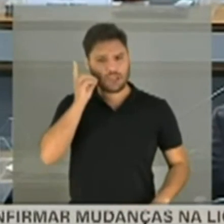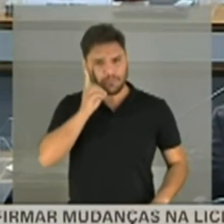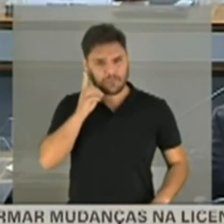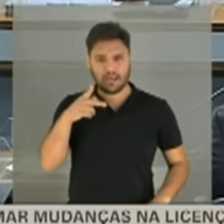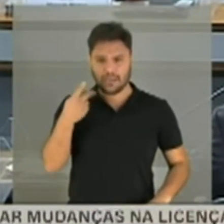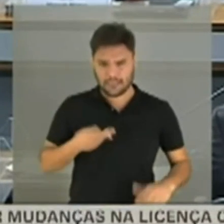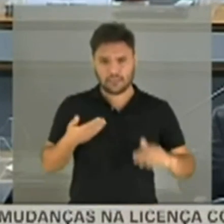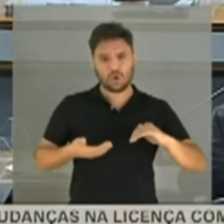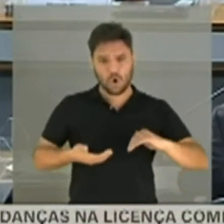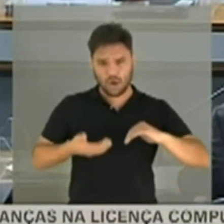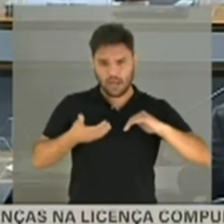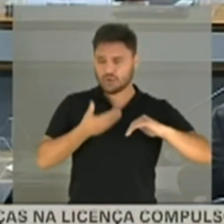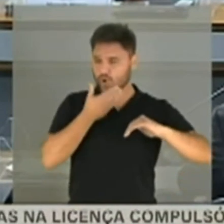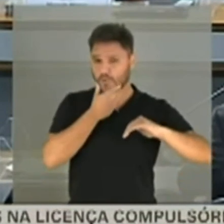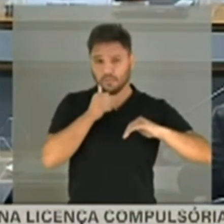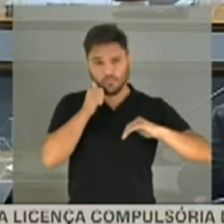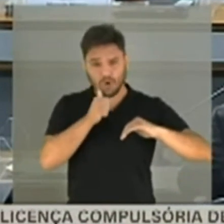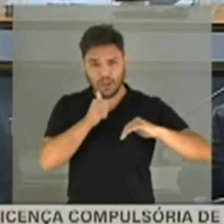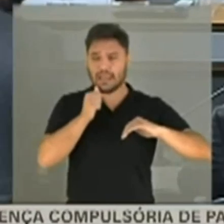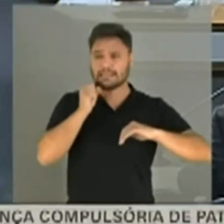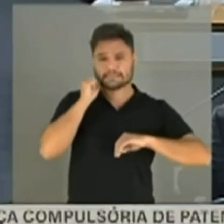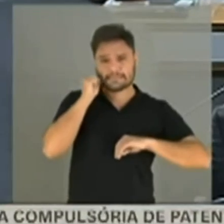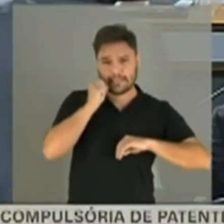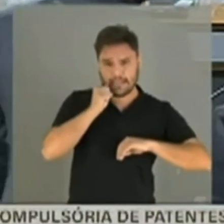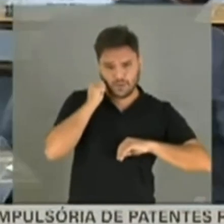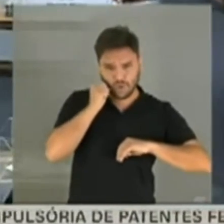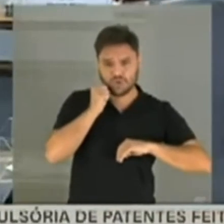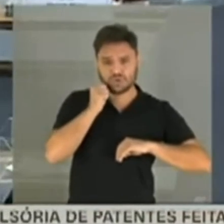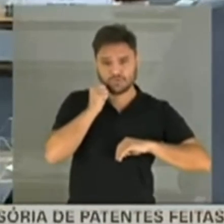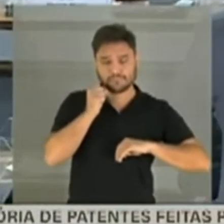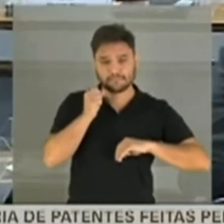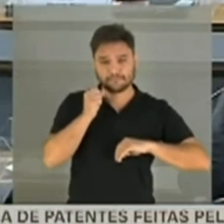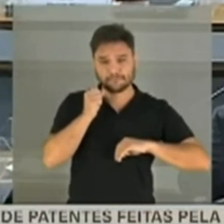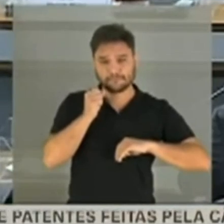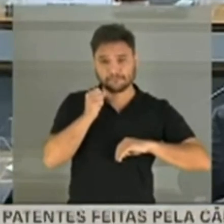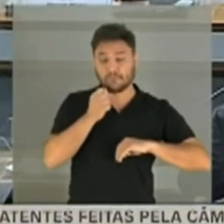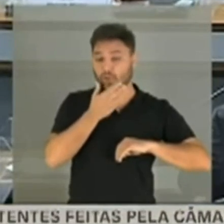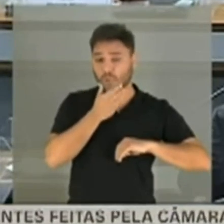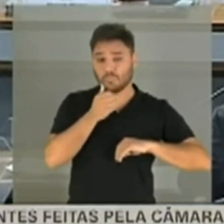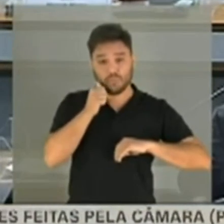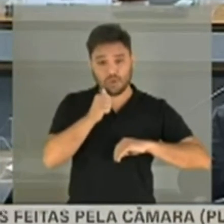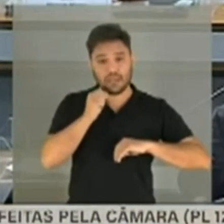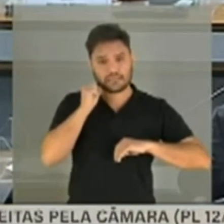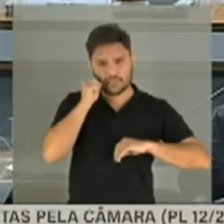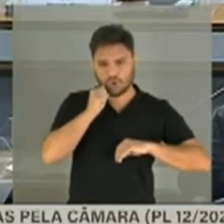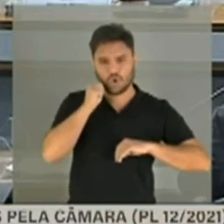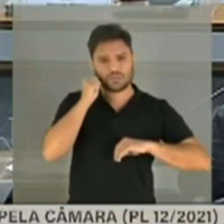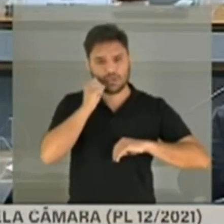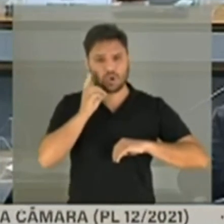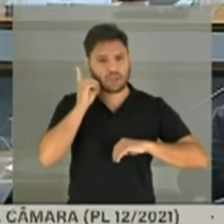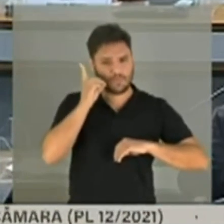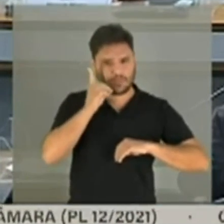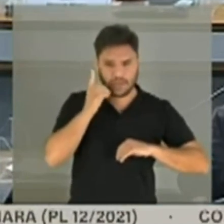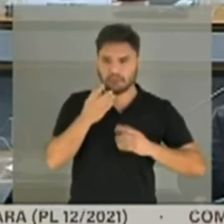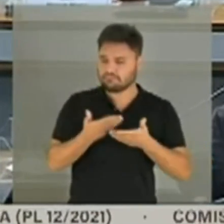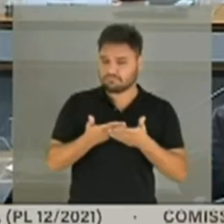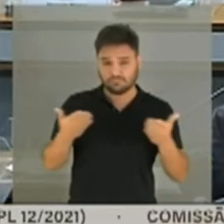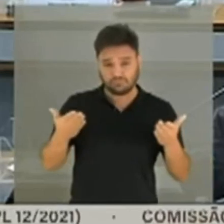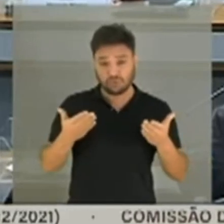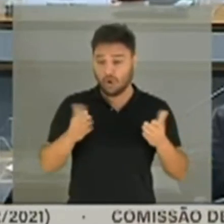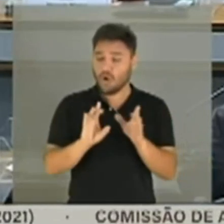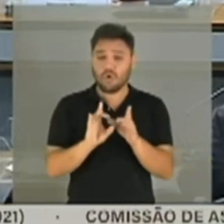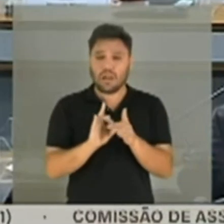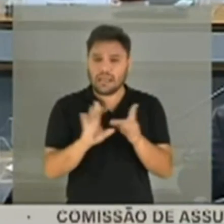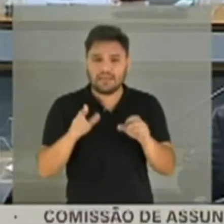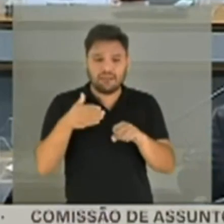sejam senhoras e senhores senadoras e senadores, senhoras e senhores deputados e deputadas, o